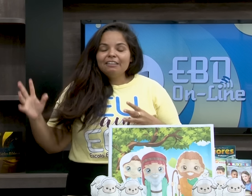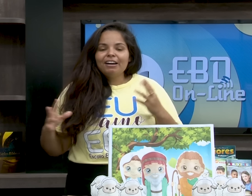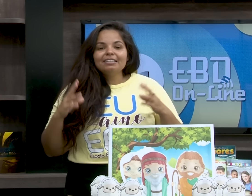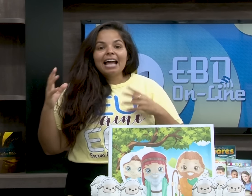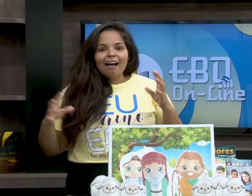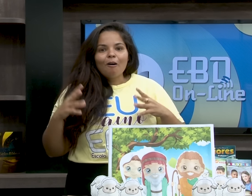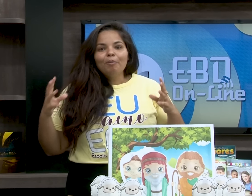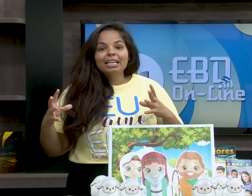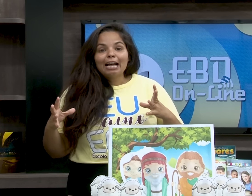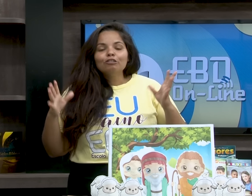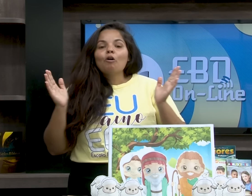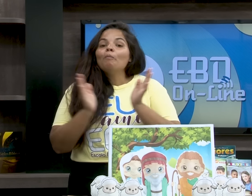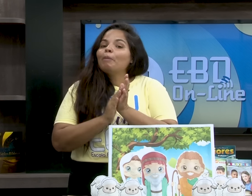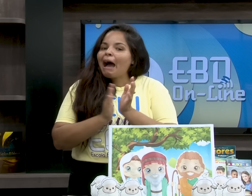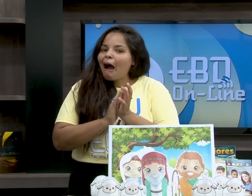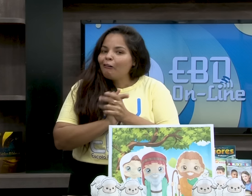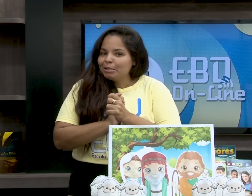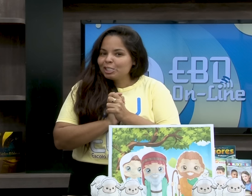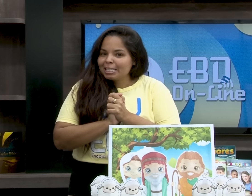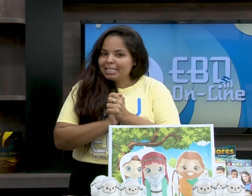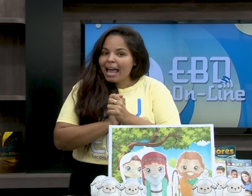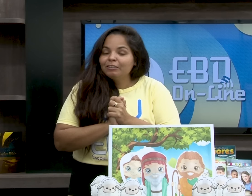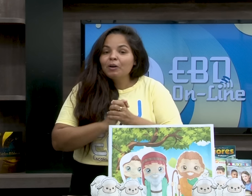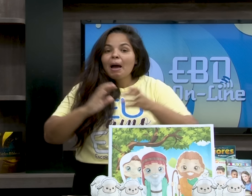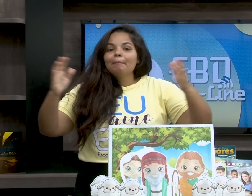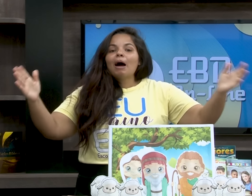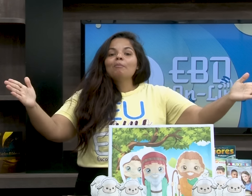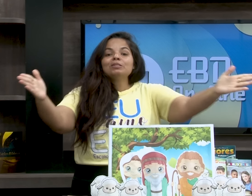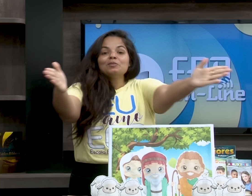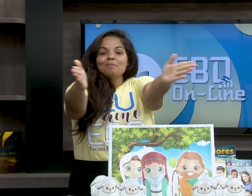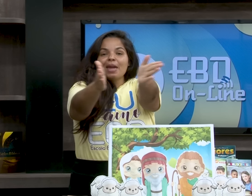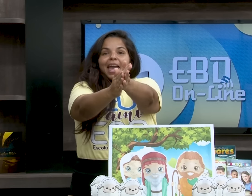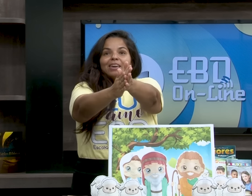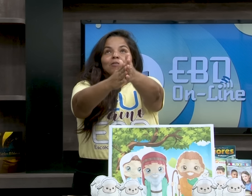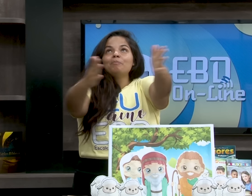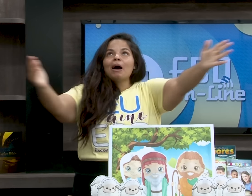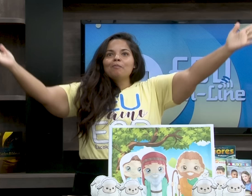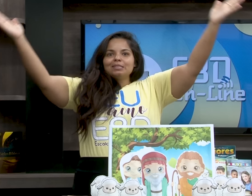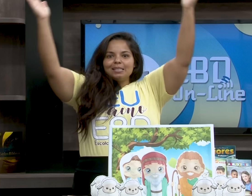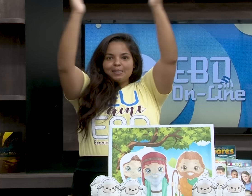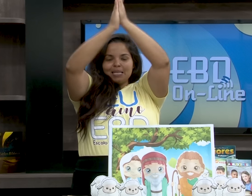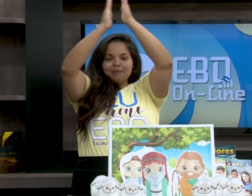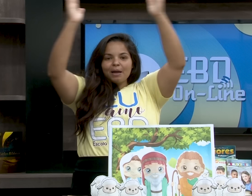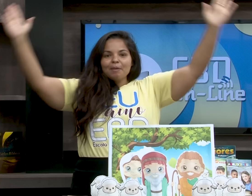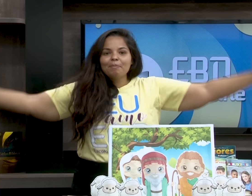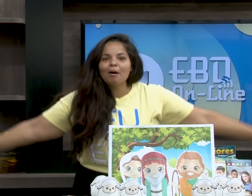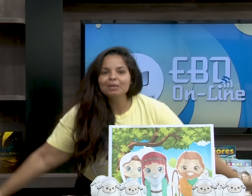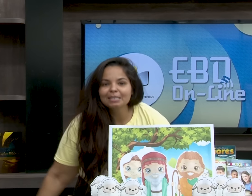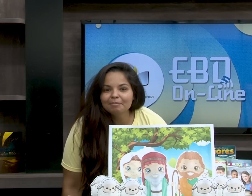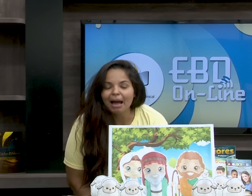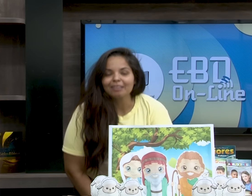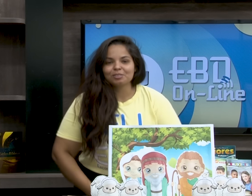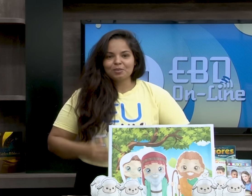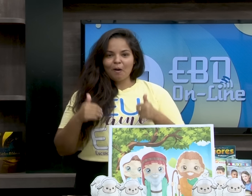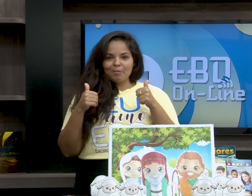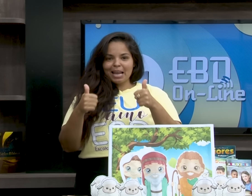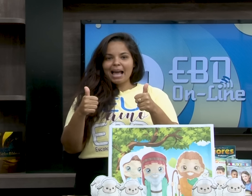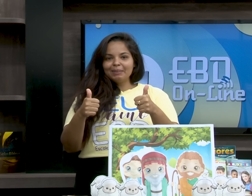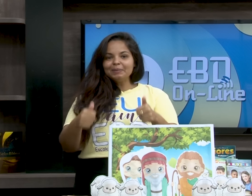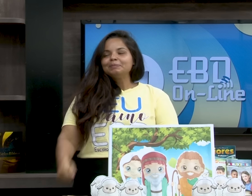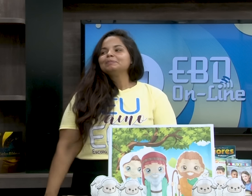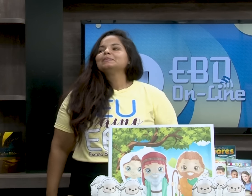e ele vai estar acompanhado com palmas, tá certo? Palmas no meio, palmas em cima e palmas embaixo,